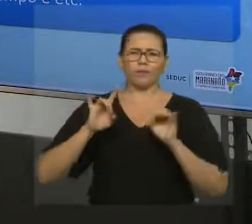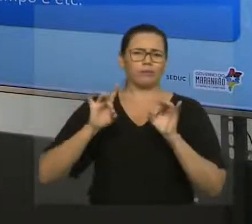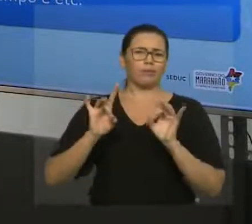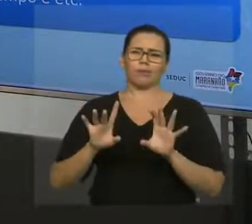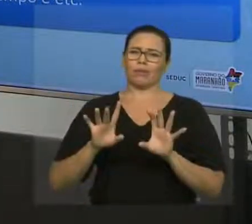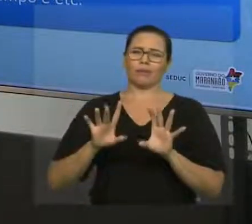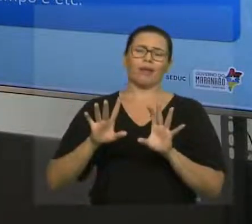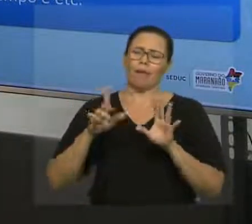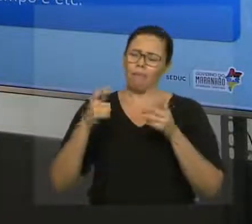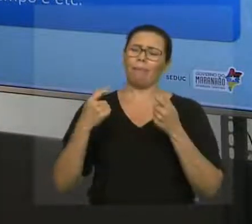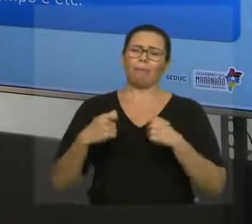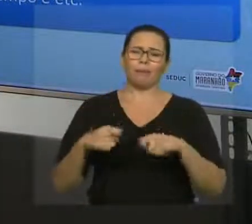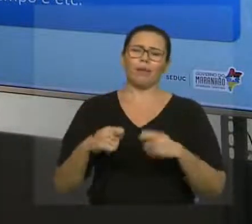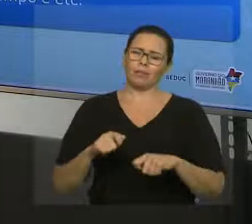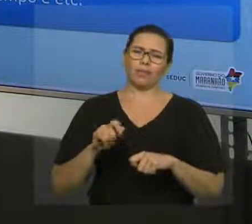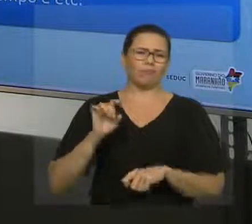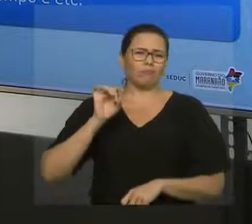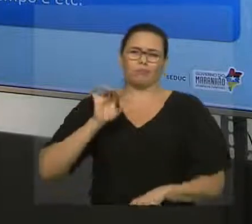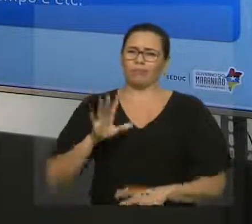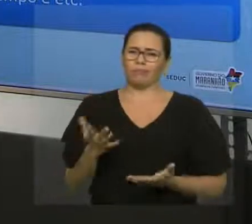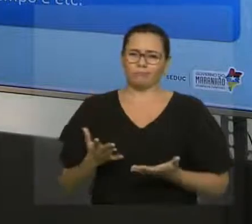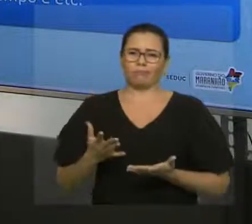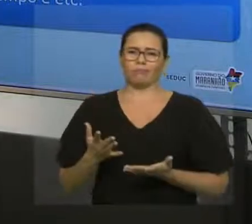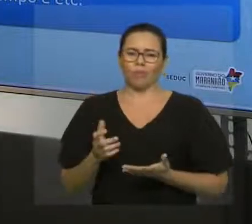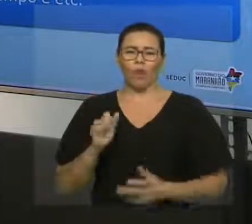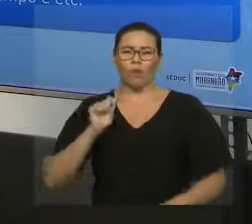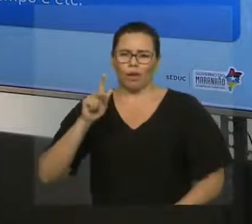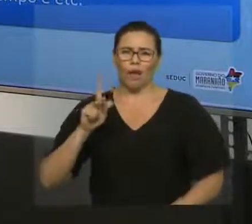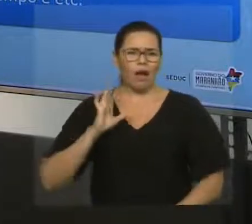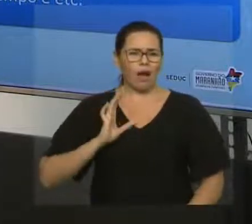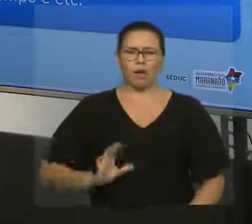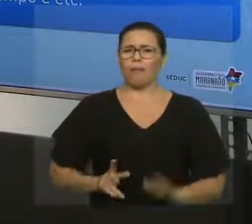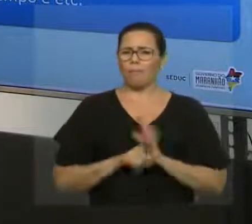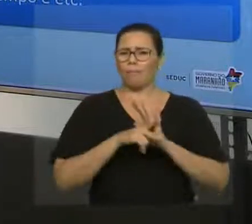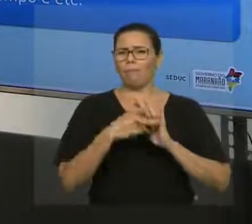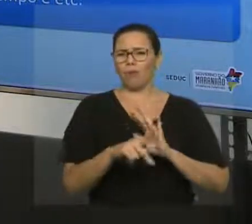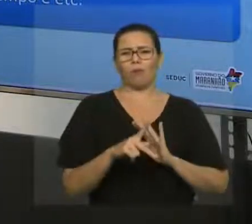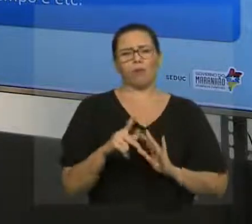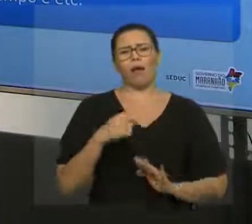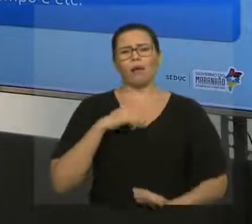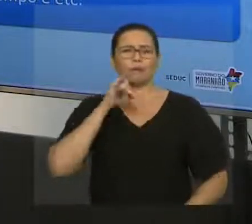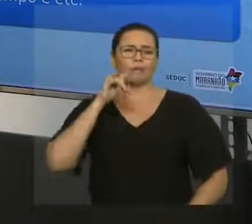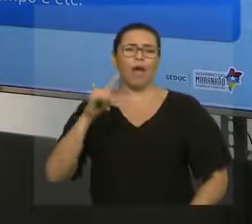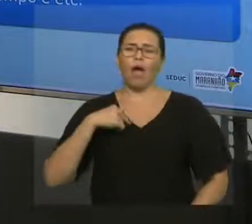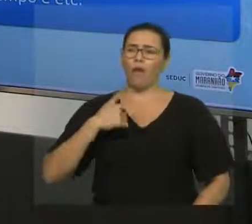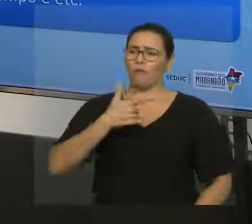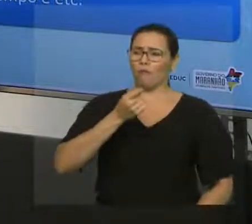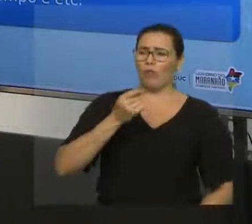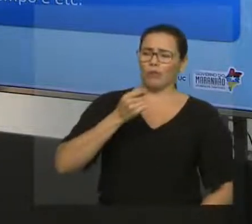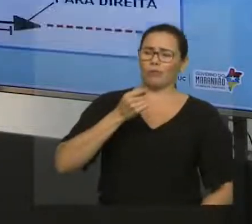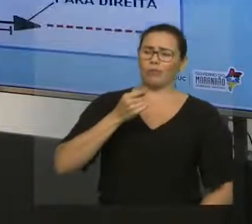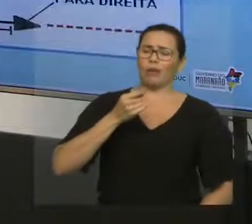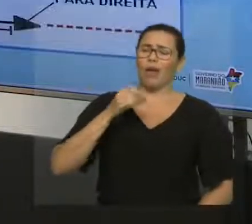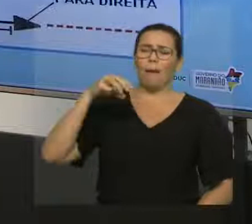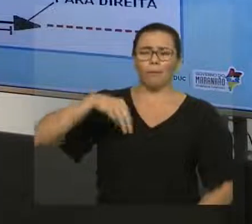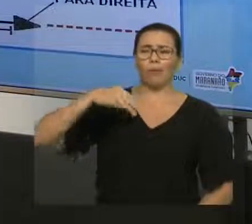intensidade para ele ser caracterizado. Ele não precisa de direção, ele não precisa de sentido. Então, ele é grandeza escalar.